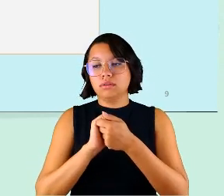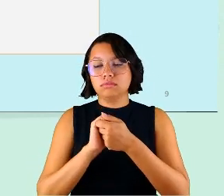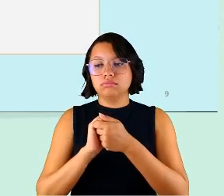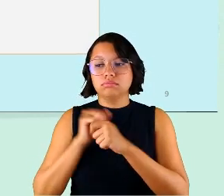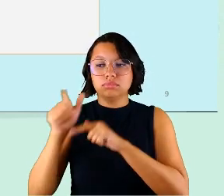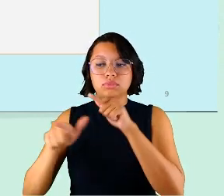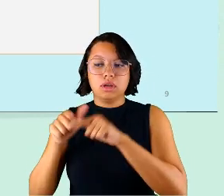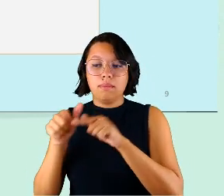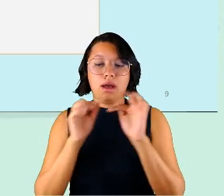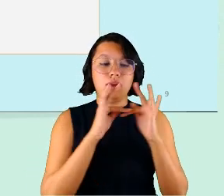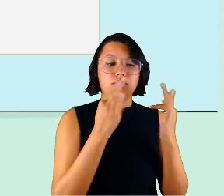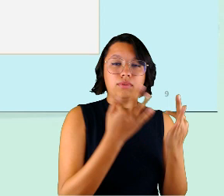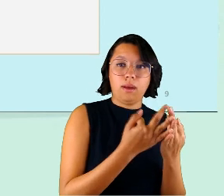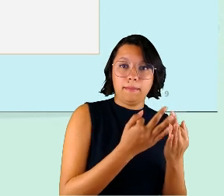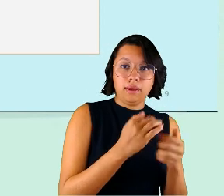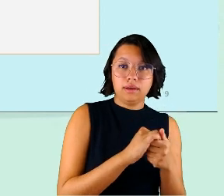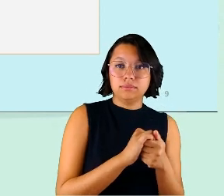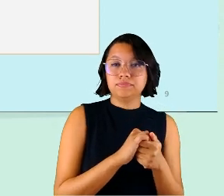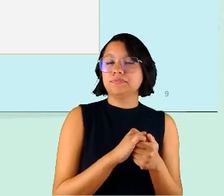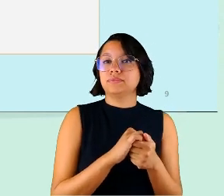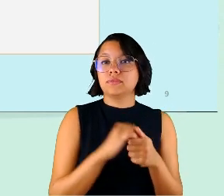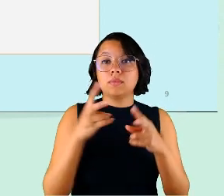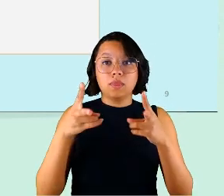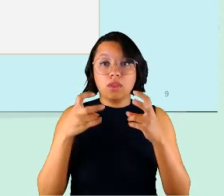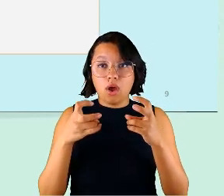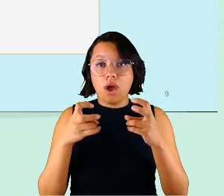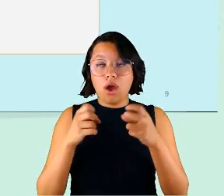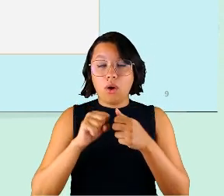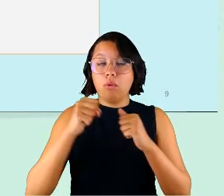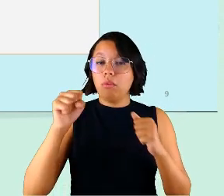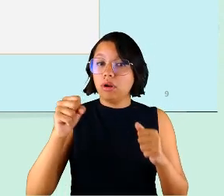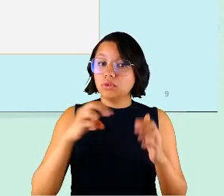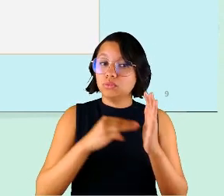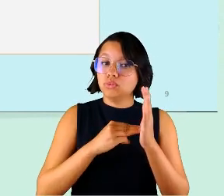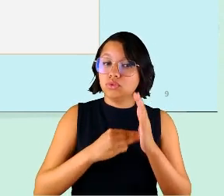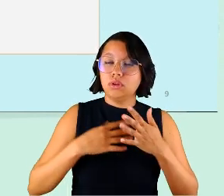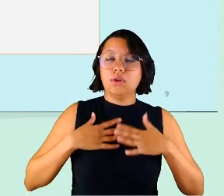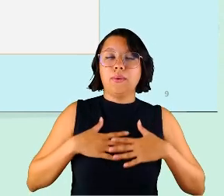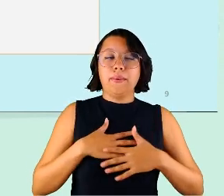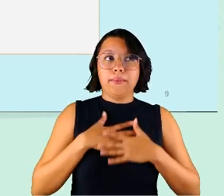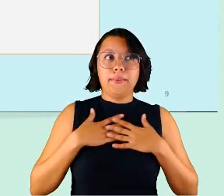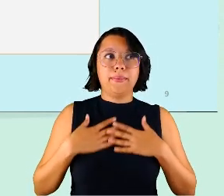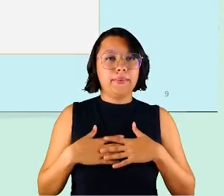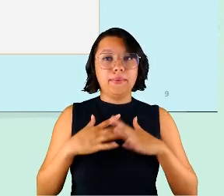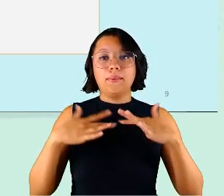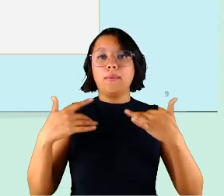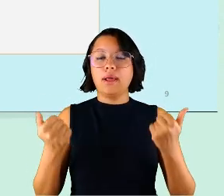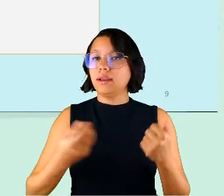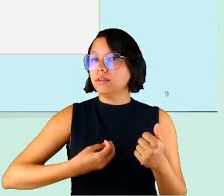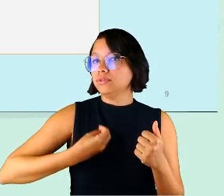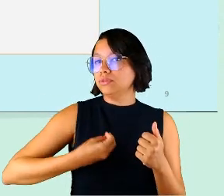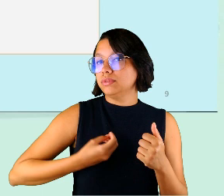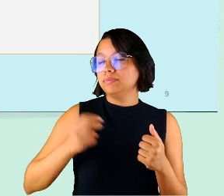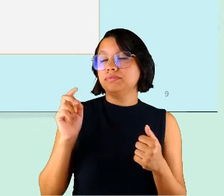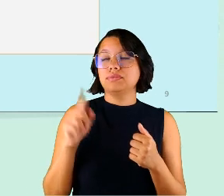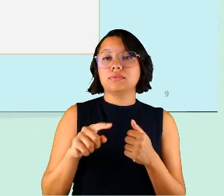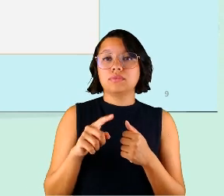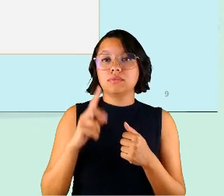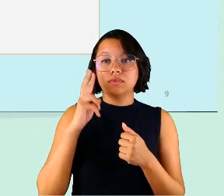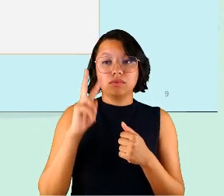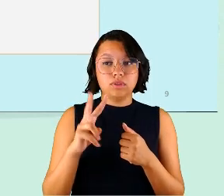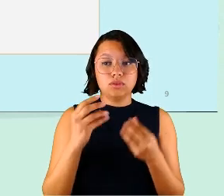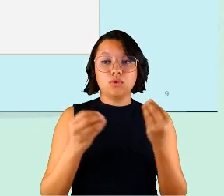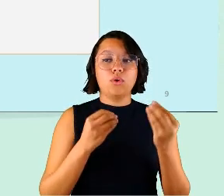trabalho e família é considerado um grande fator de bem-estar e de qualidade de vida que é